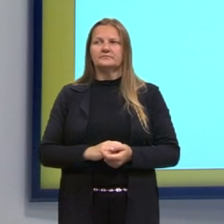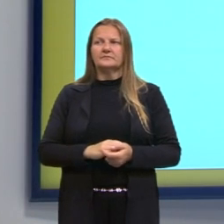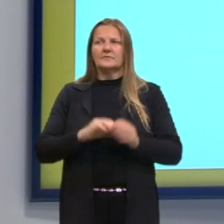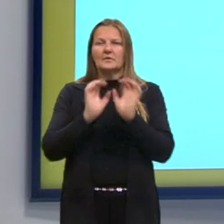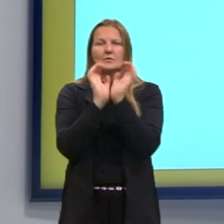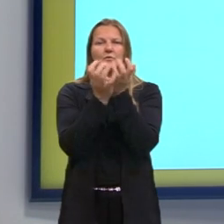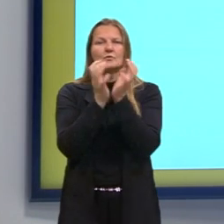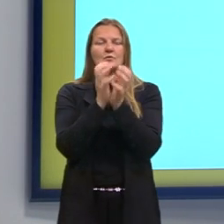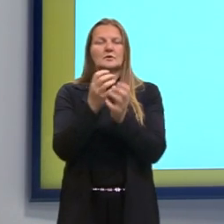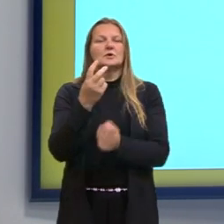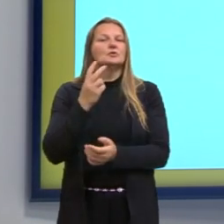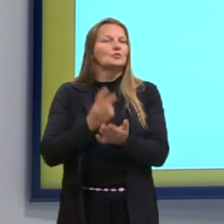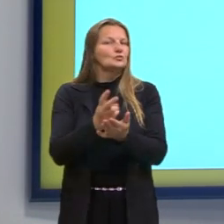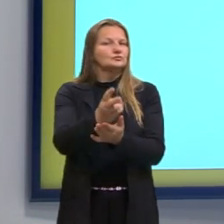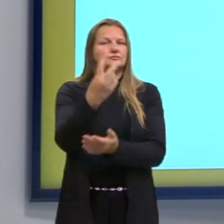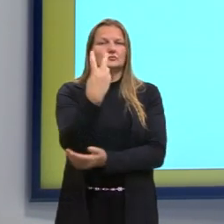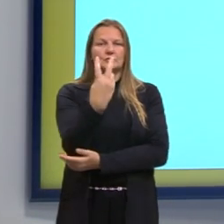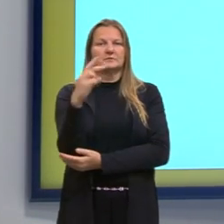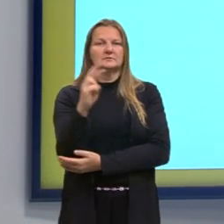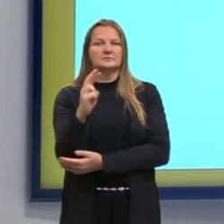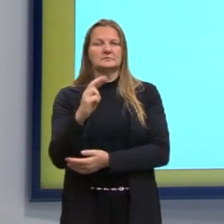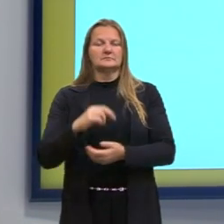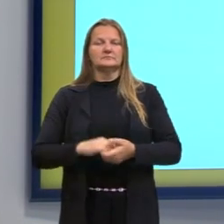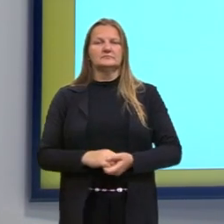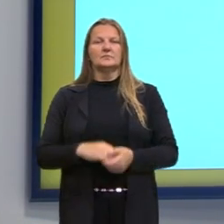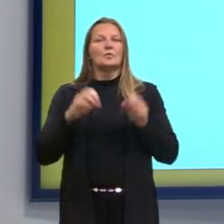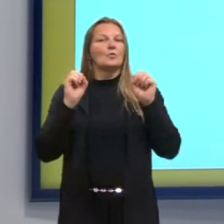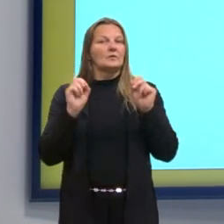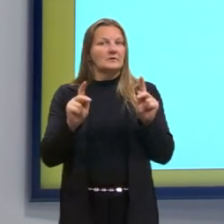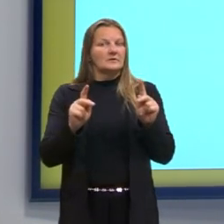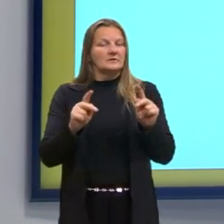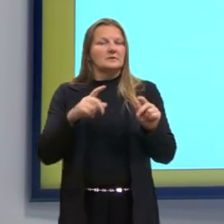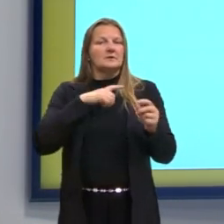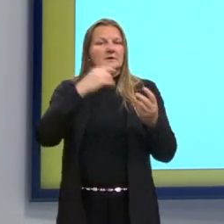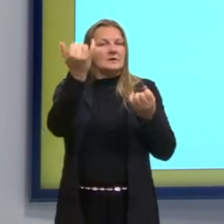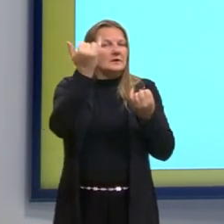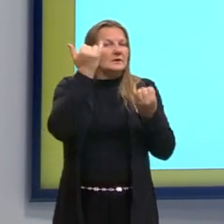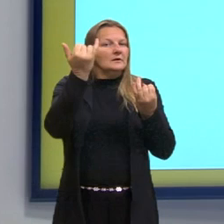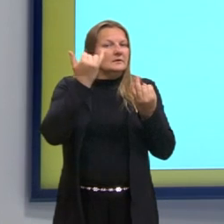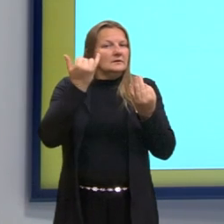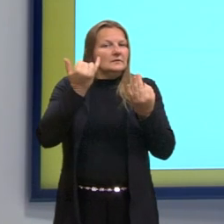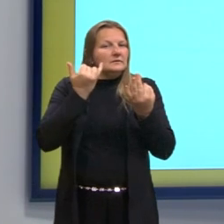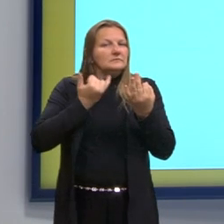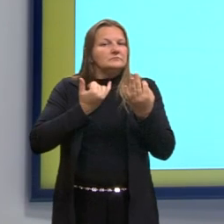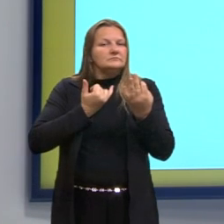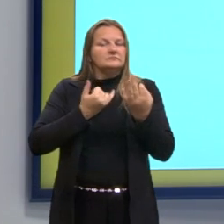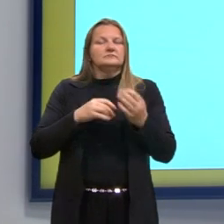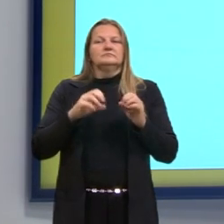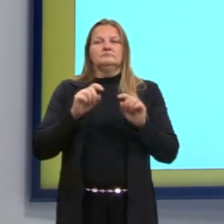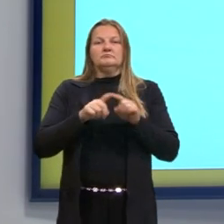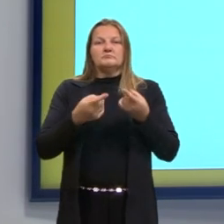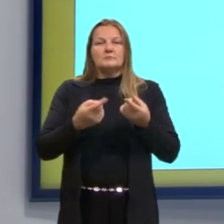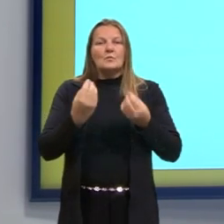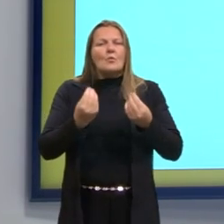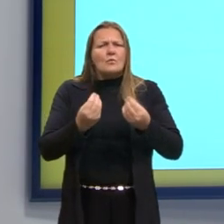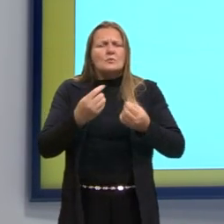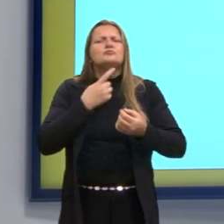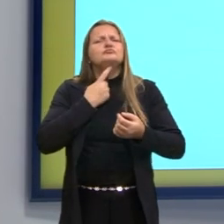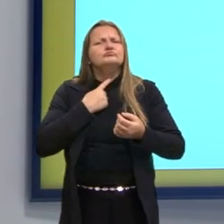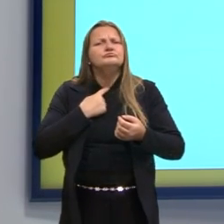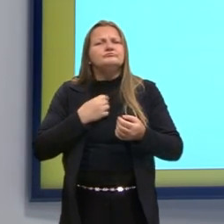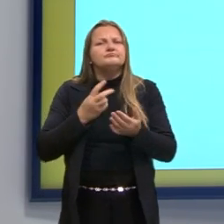hortaliças, que permanecem 2 reais. Ok, temos algumas informações. Como a gente deseja